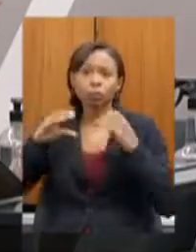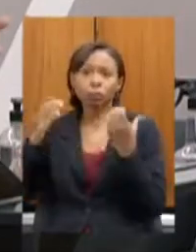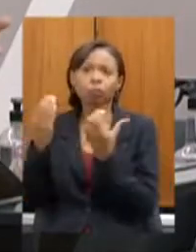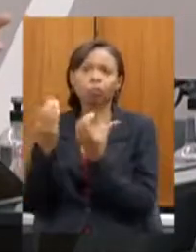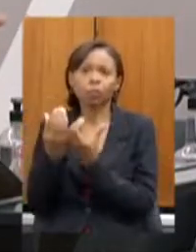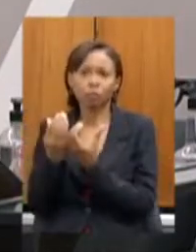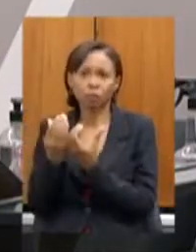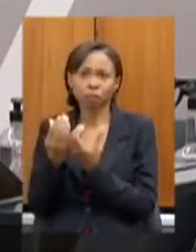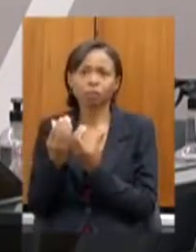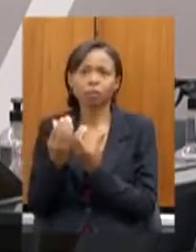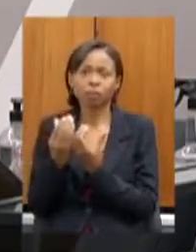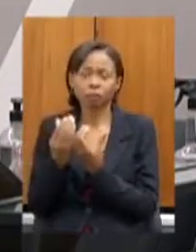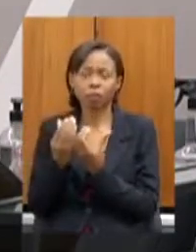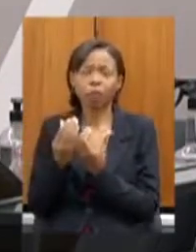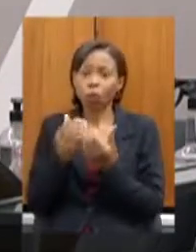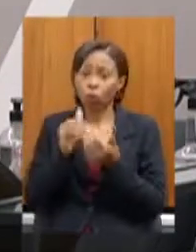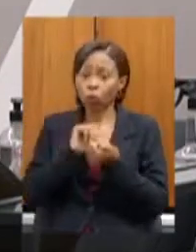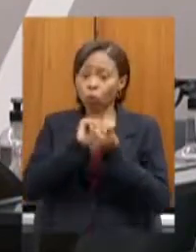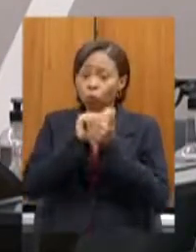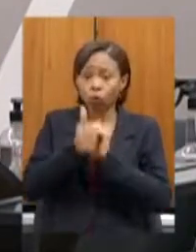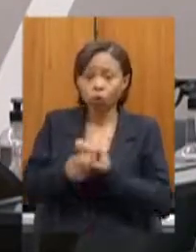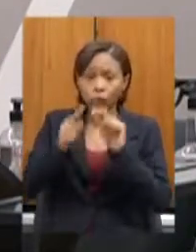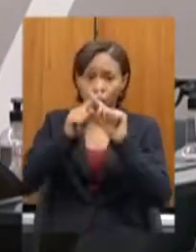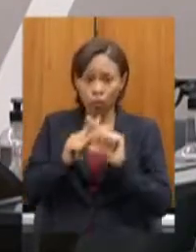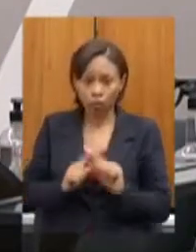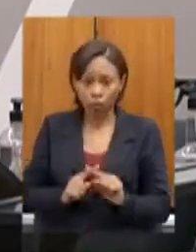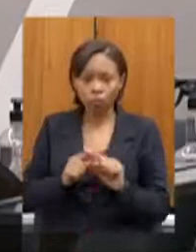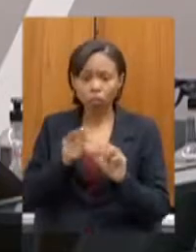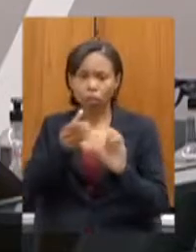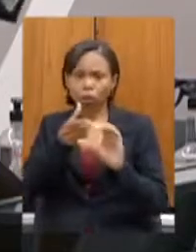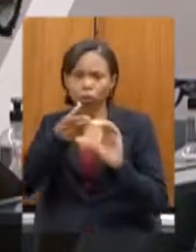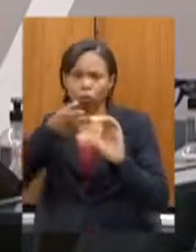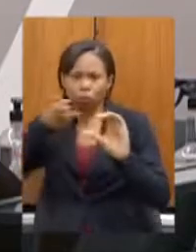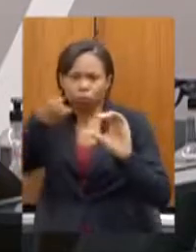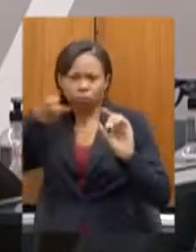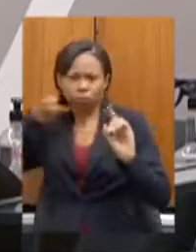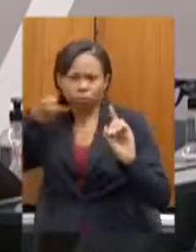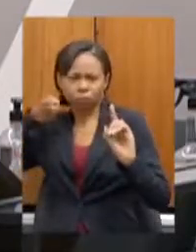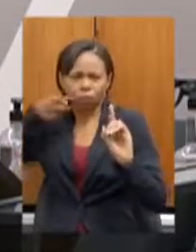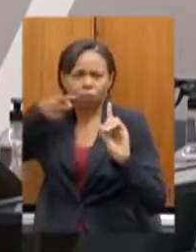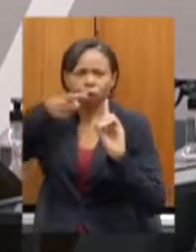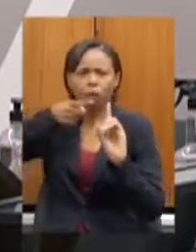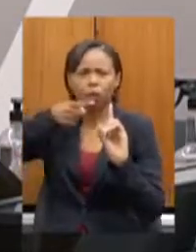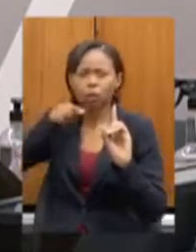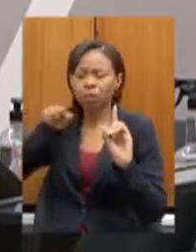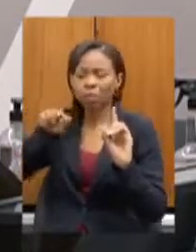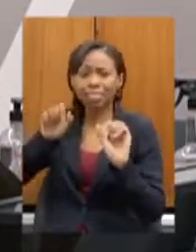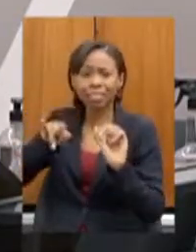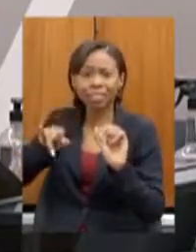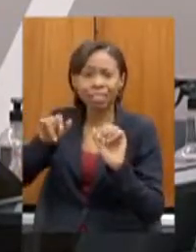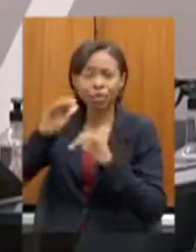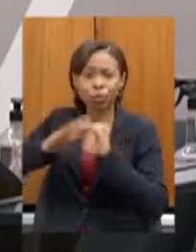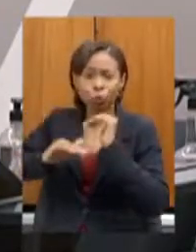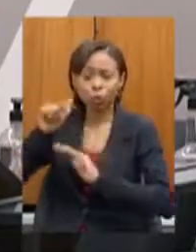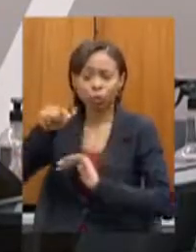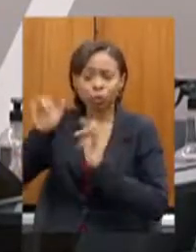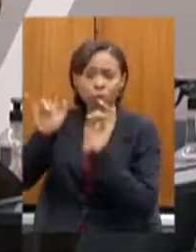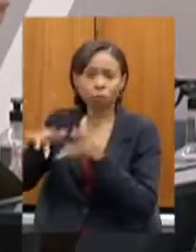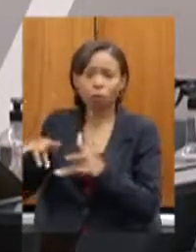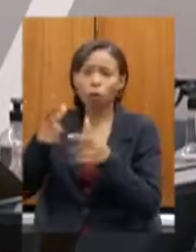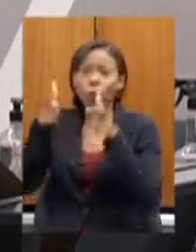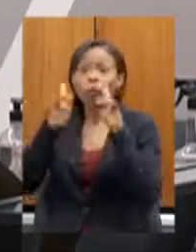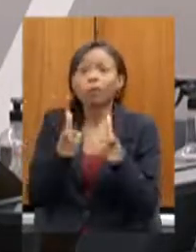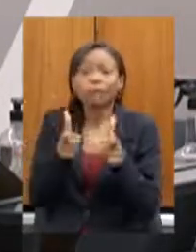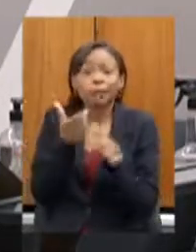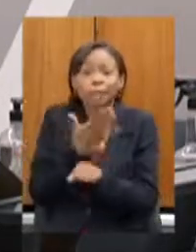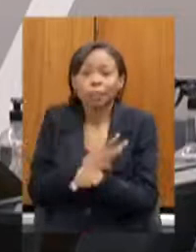Mineirinho os nossos atletas olímpicos de arco e flecha se eles saírem de lá eles não terão mais local para treinar nós estamos aí